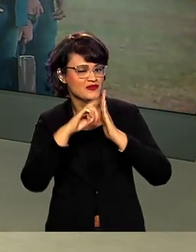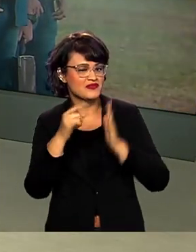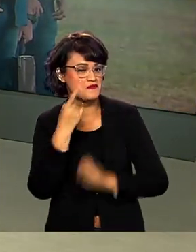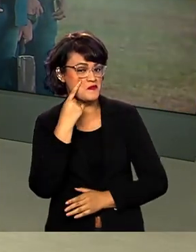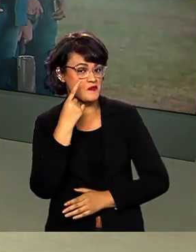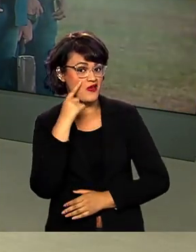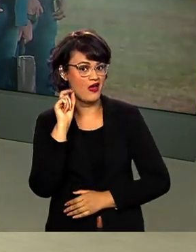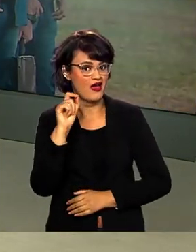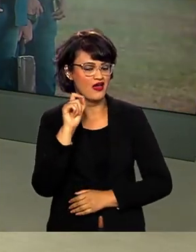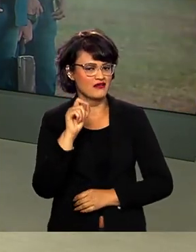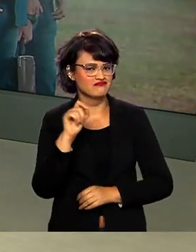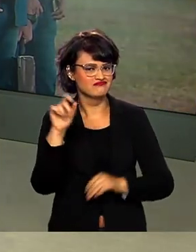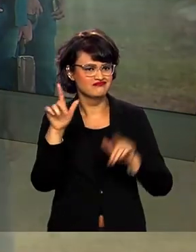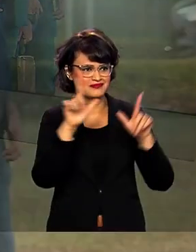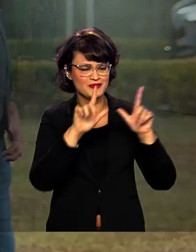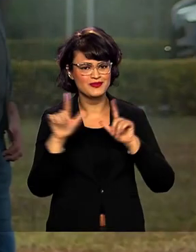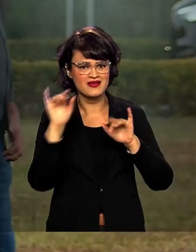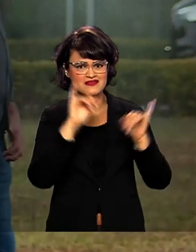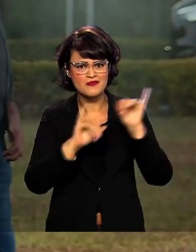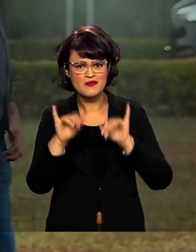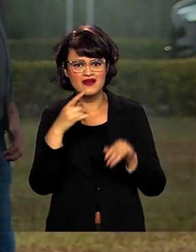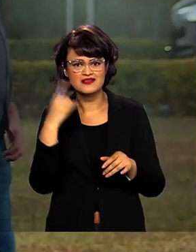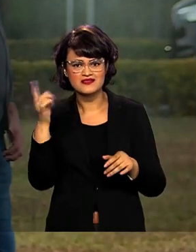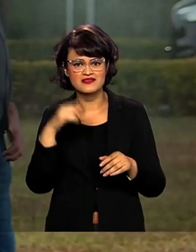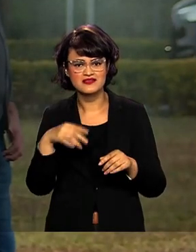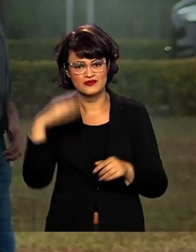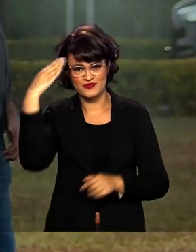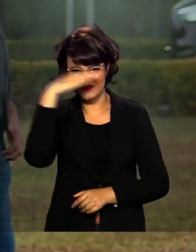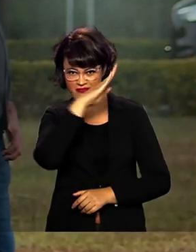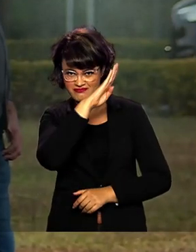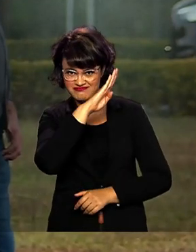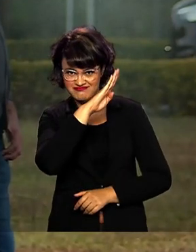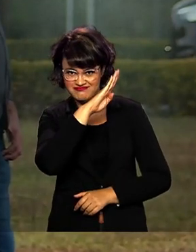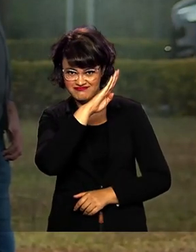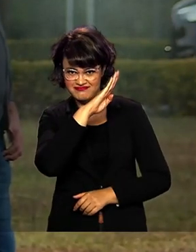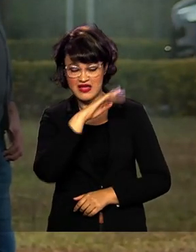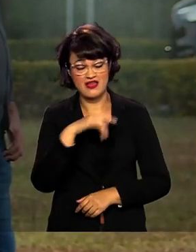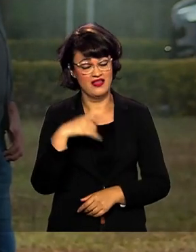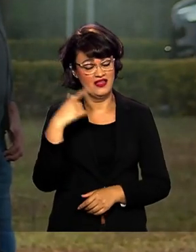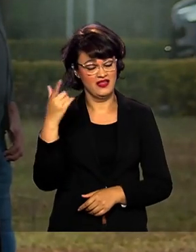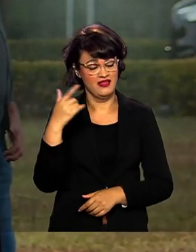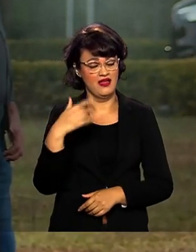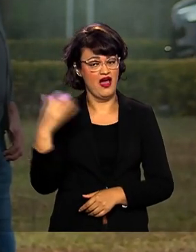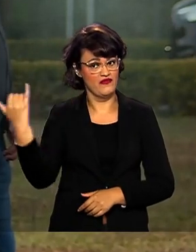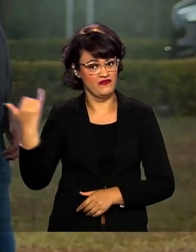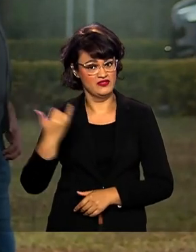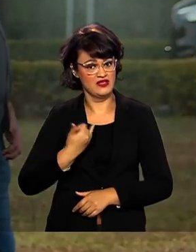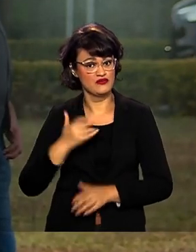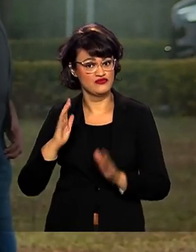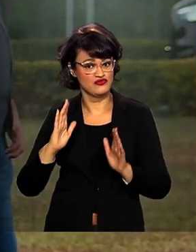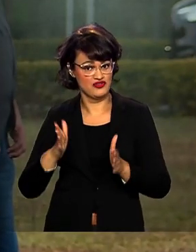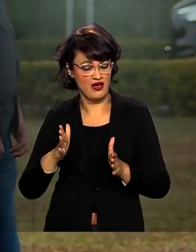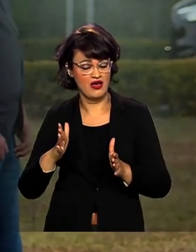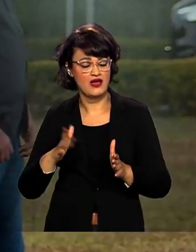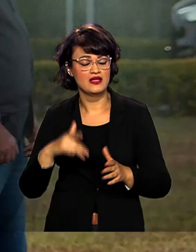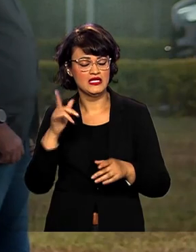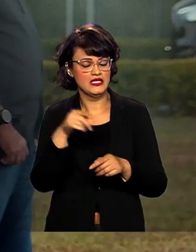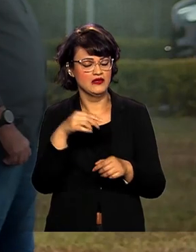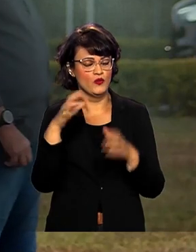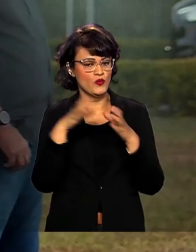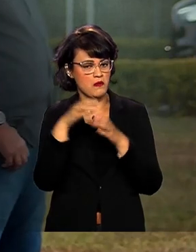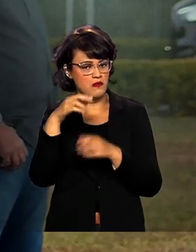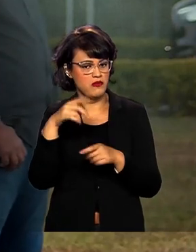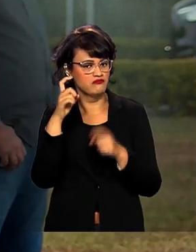vai ver aqui algumas imagens do presidente Jair Bolsonaro, que de acordo com a presidência segue acompanhado pela equipe